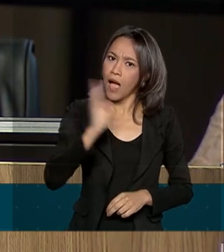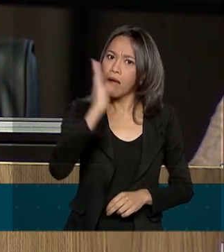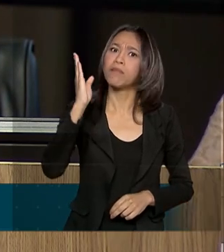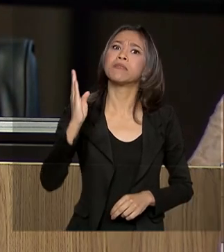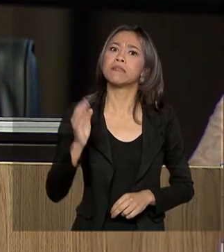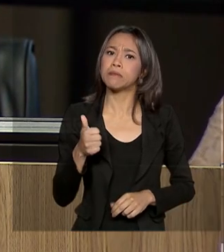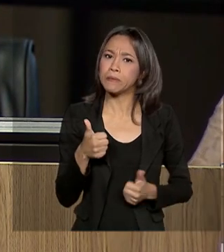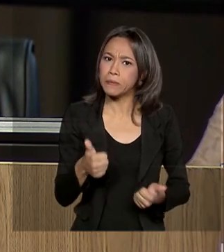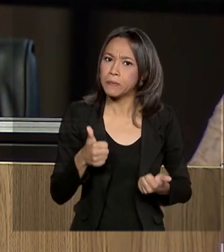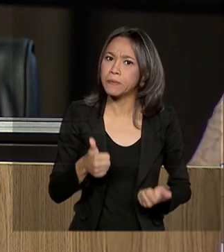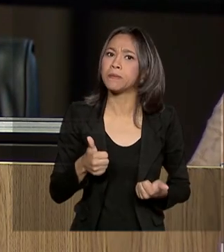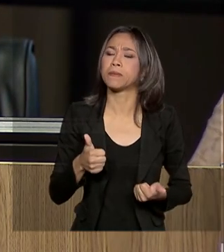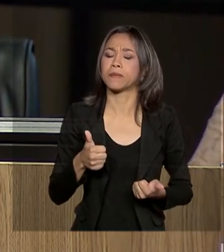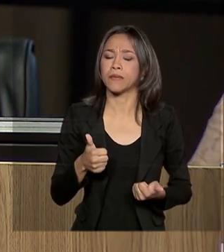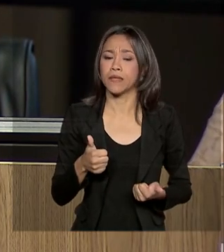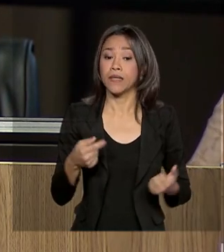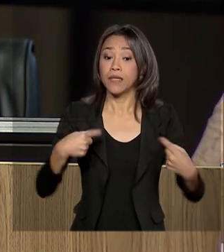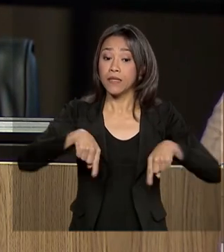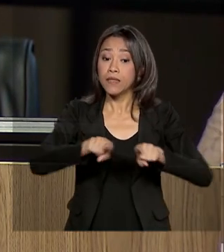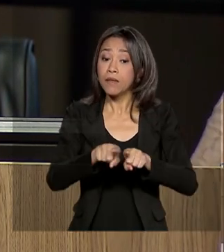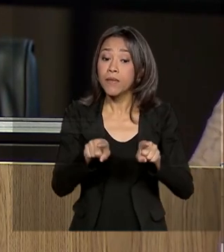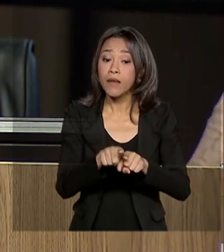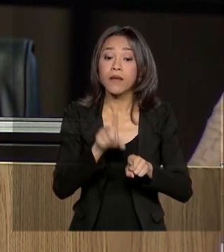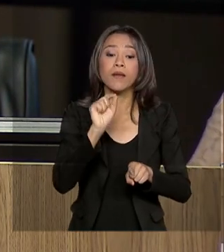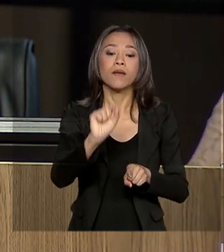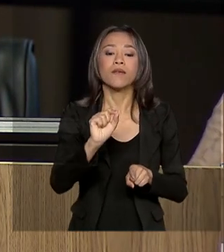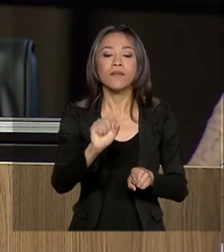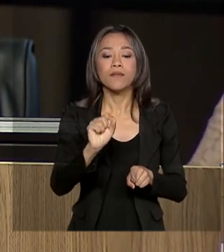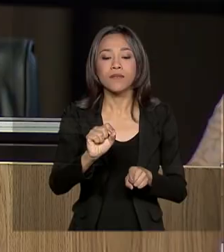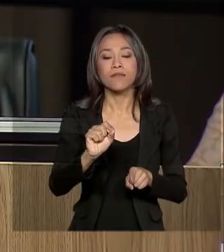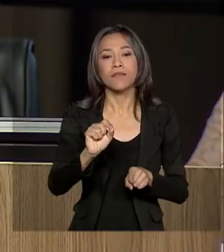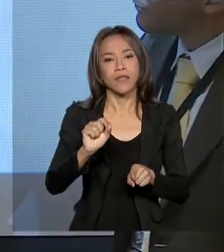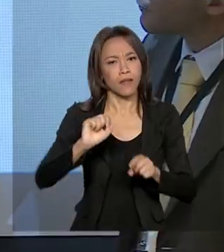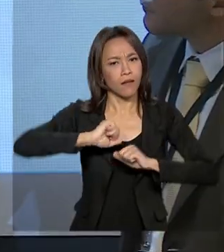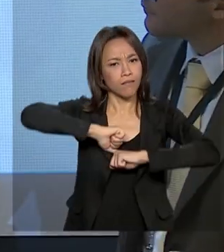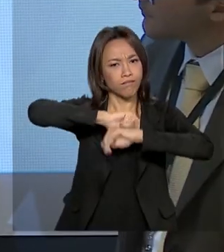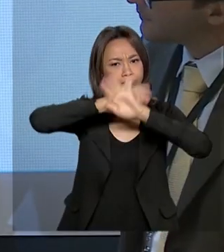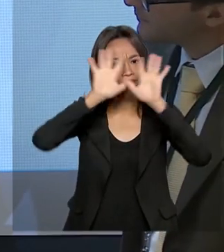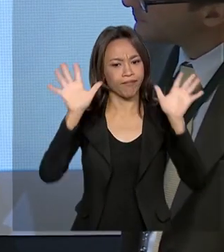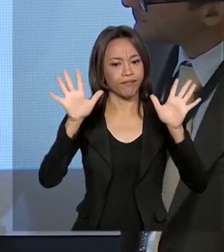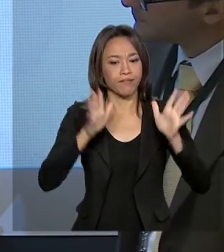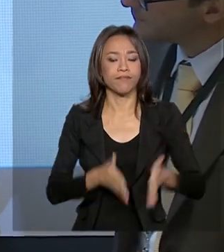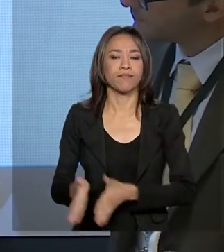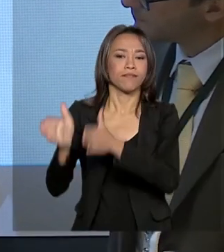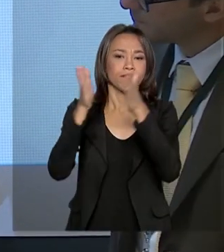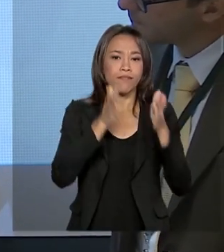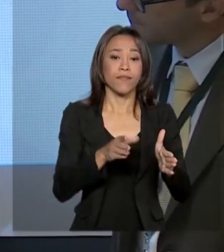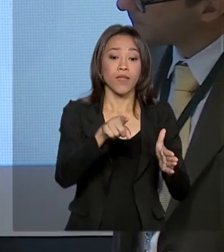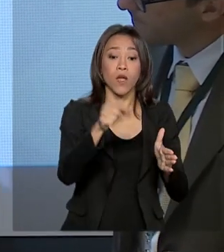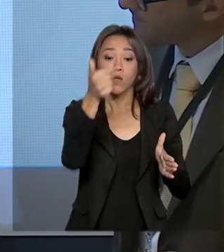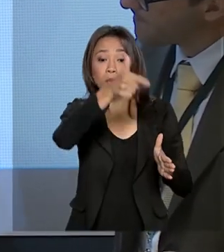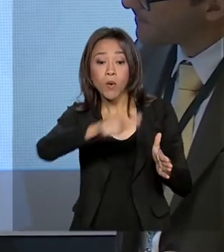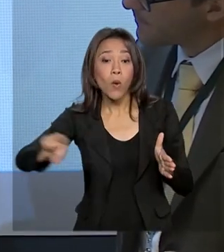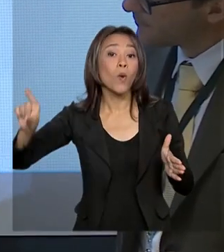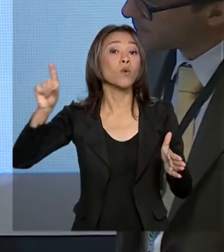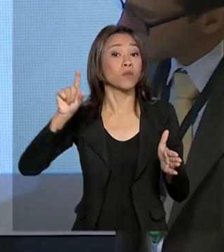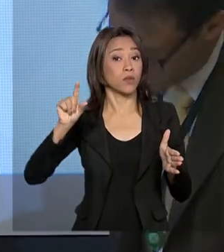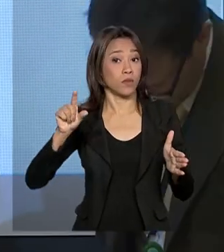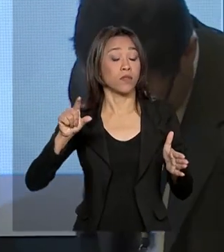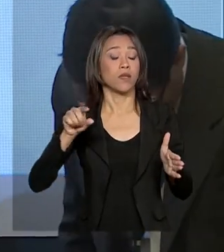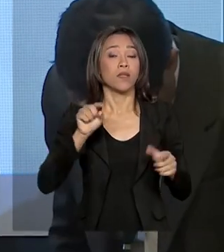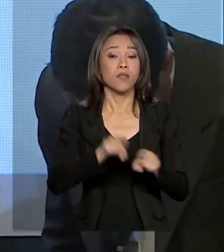oportuna e também uma resposta baseada em evidências. Sobre outras precauções, o governo